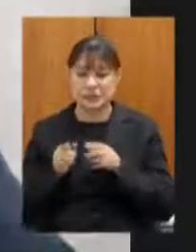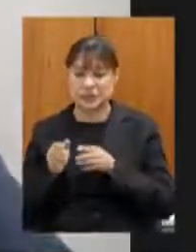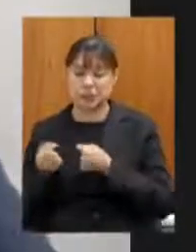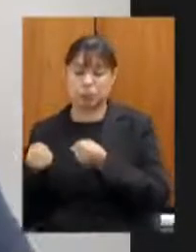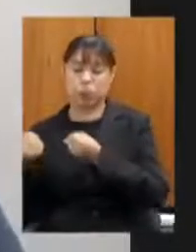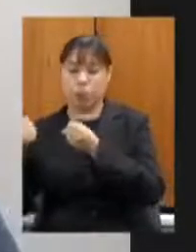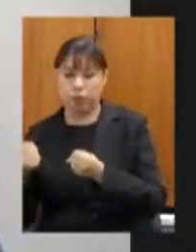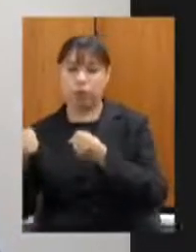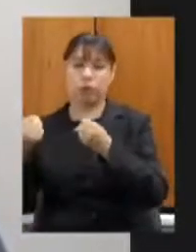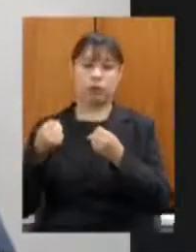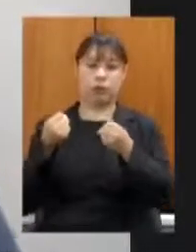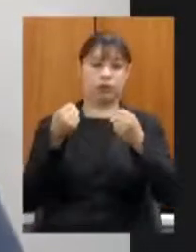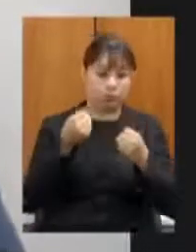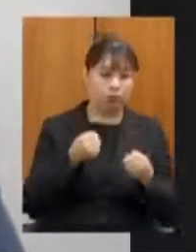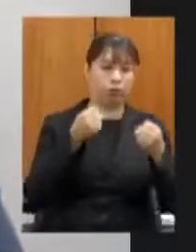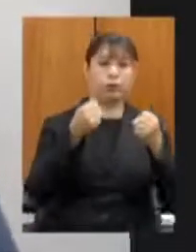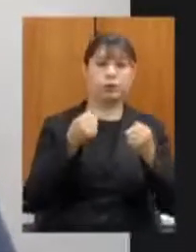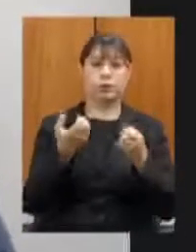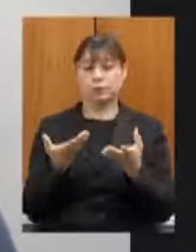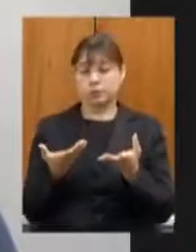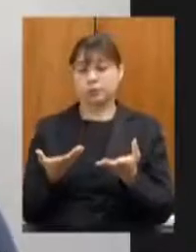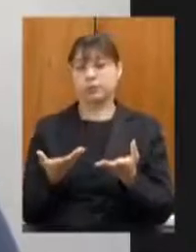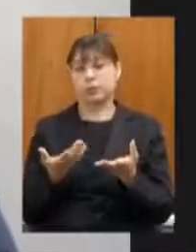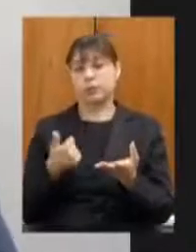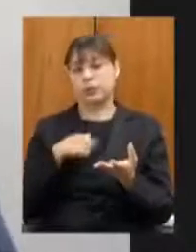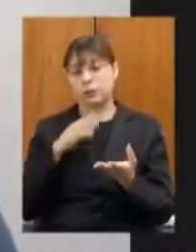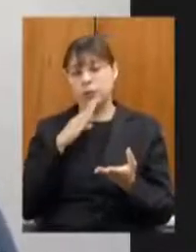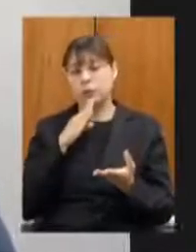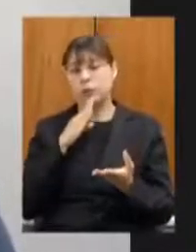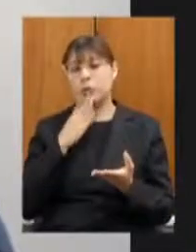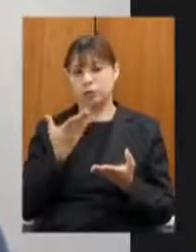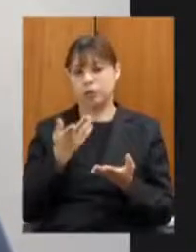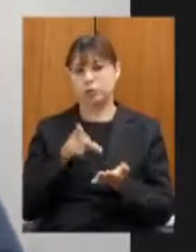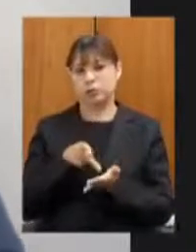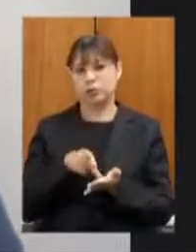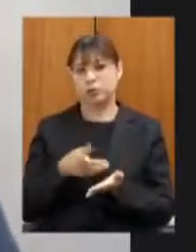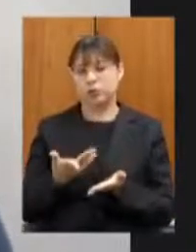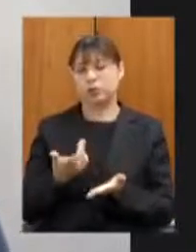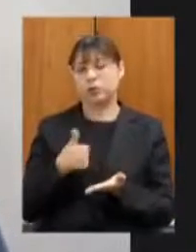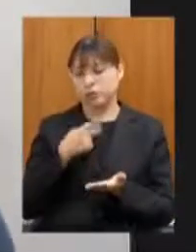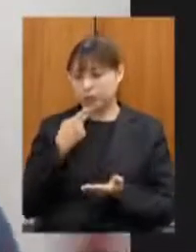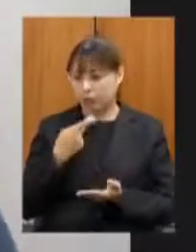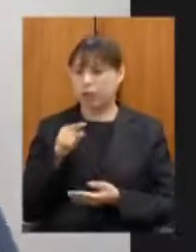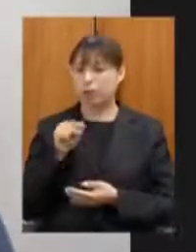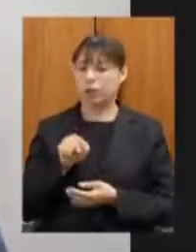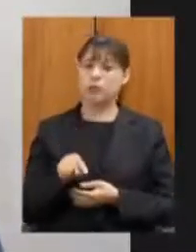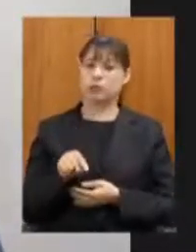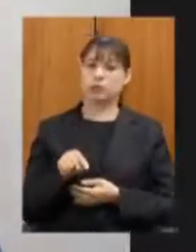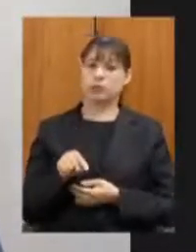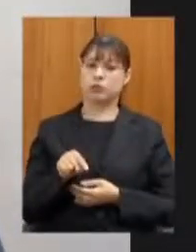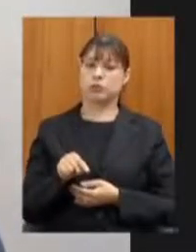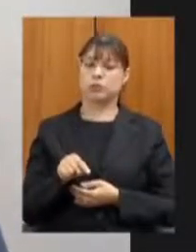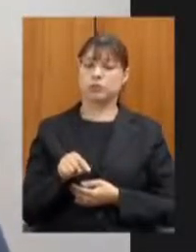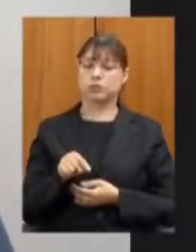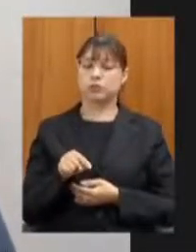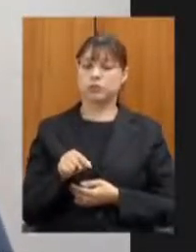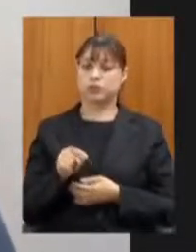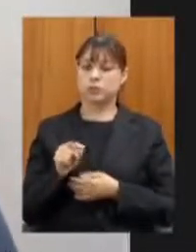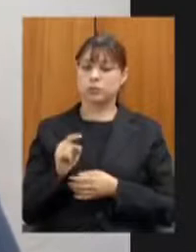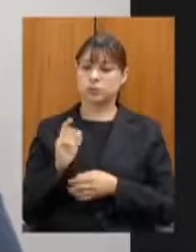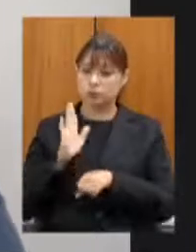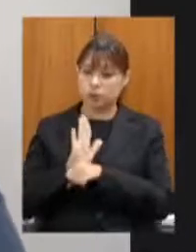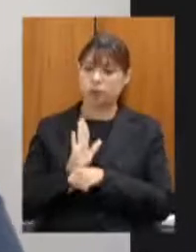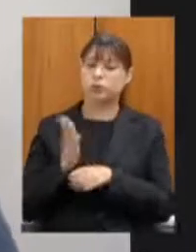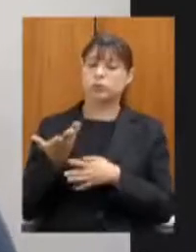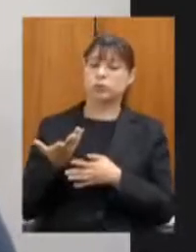helicóptero ou qualquer outro meio eu conheço a realidade então eu levantei isso porta-voz daquela região e